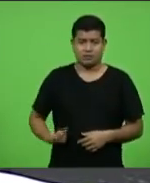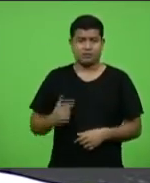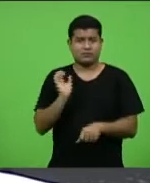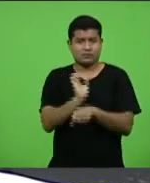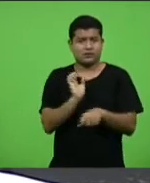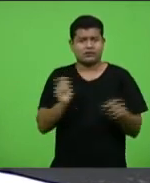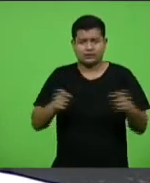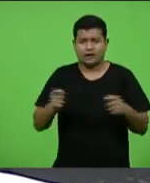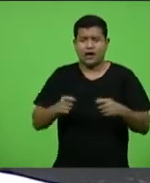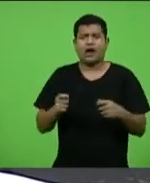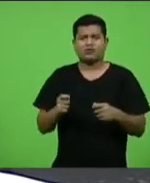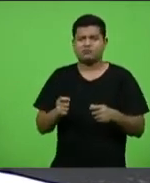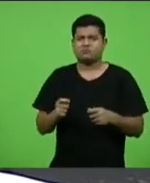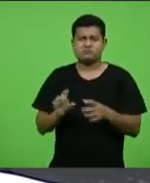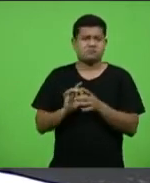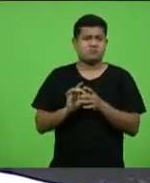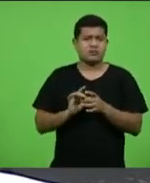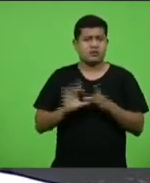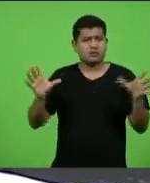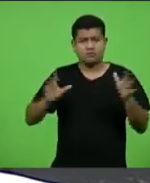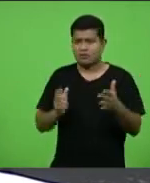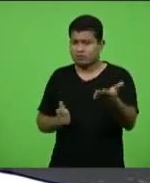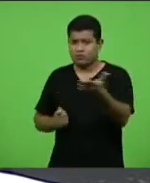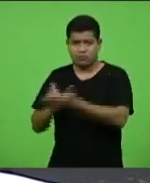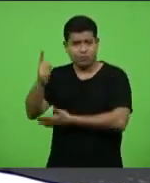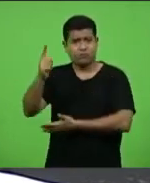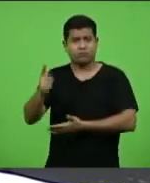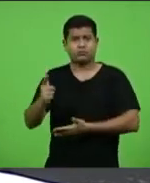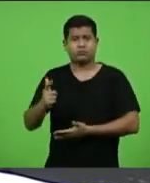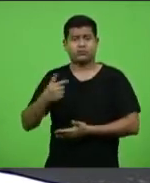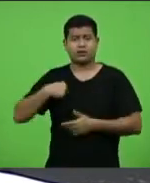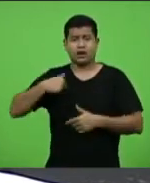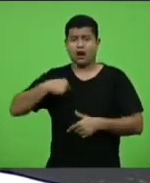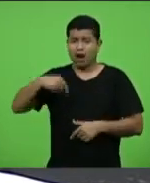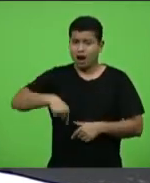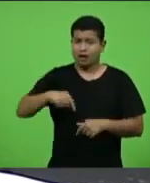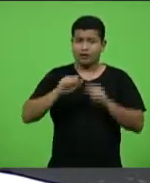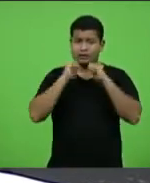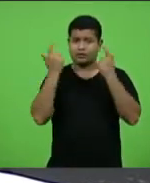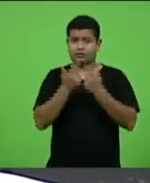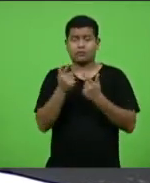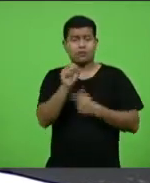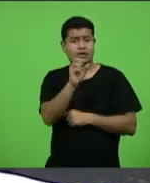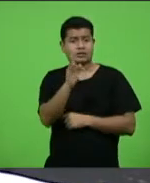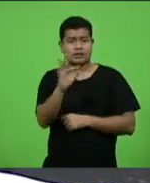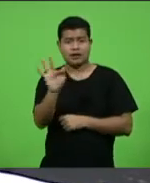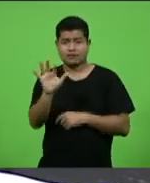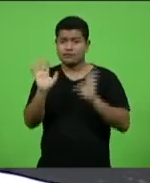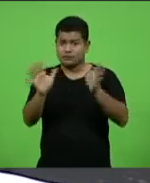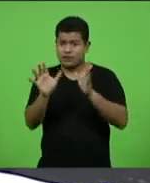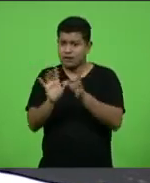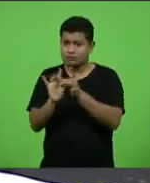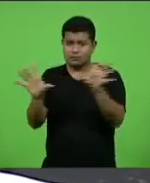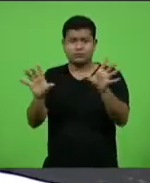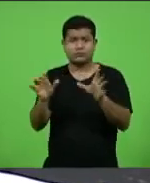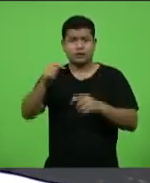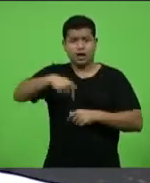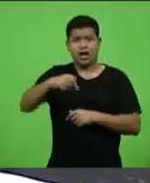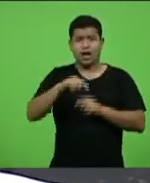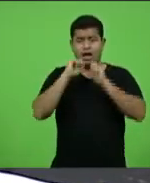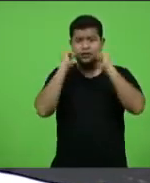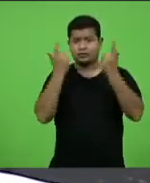também autorizou e esta casa, não tenho dúvidas, também